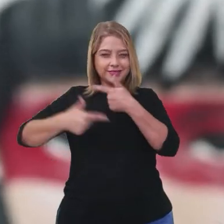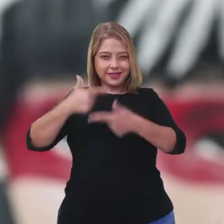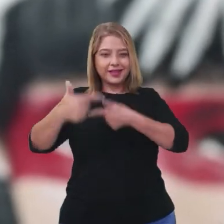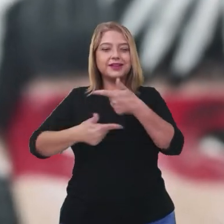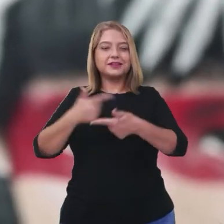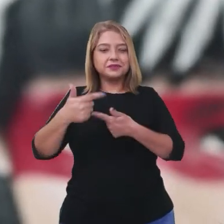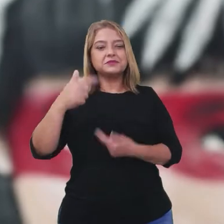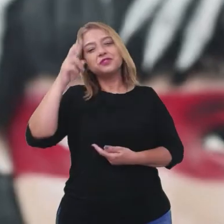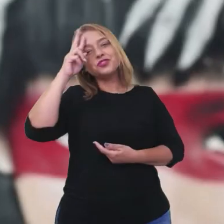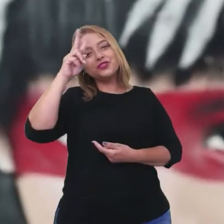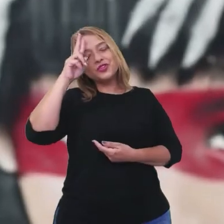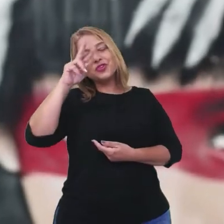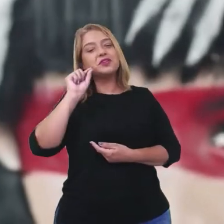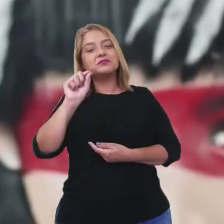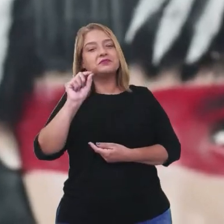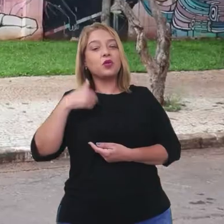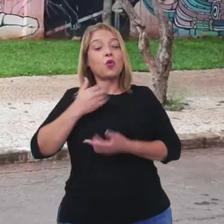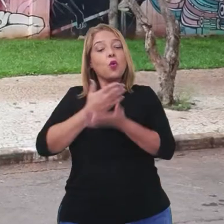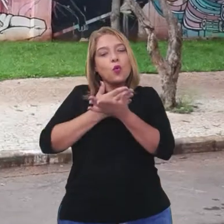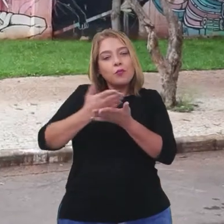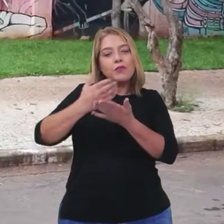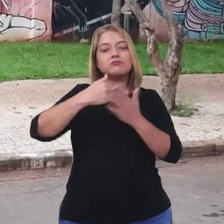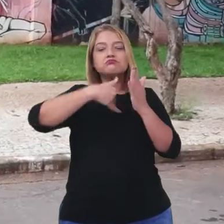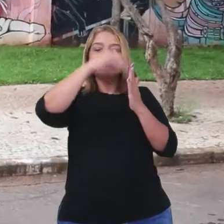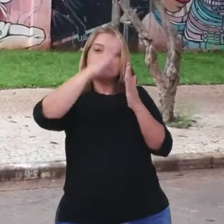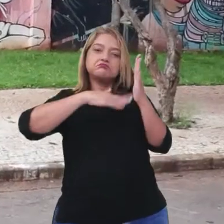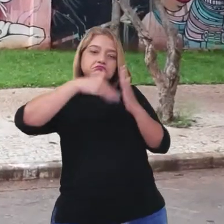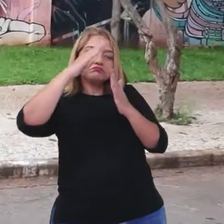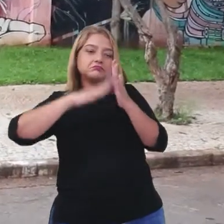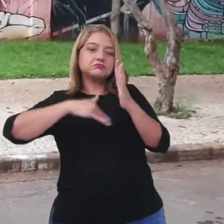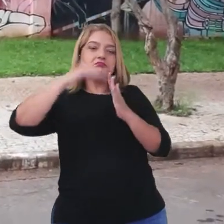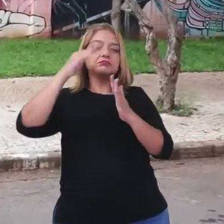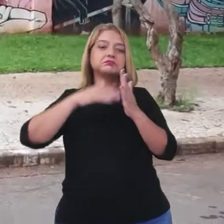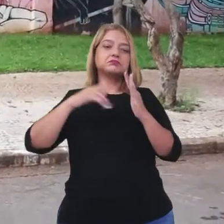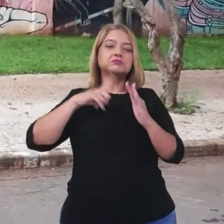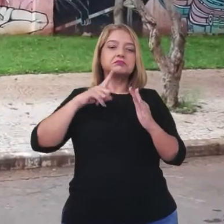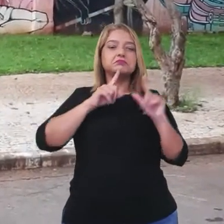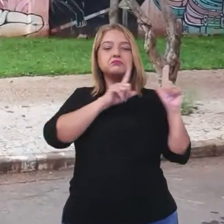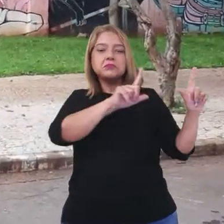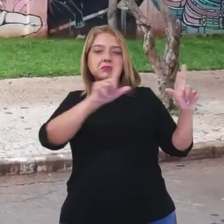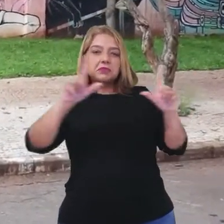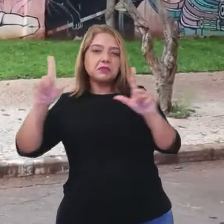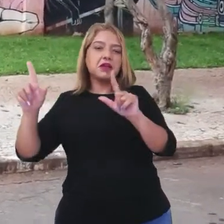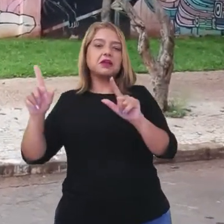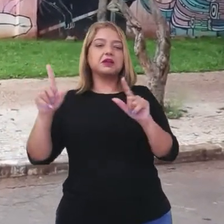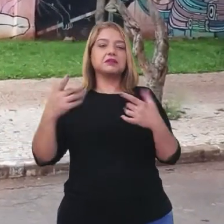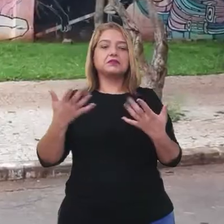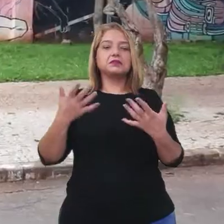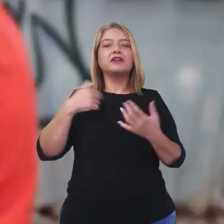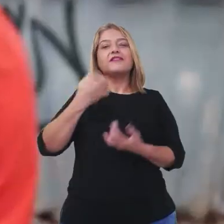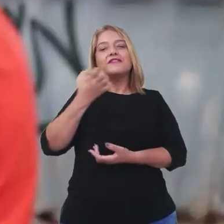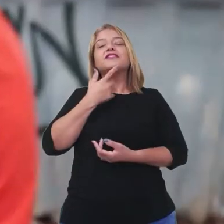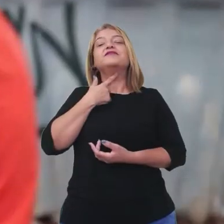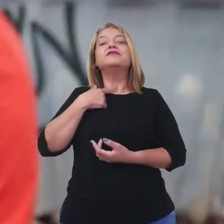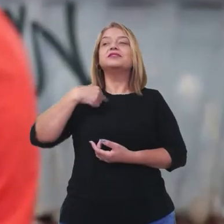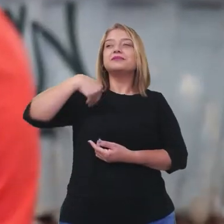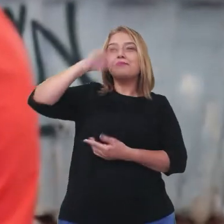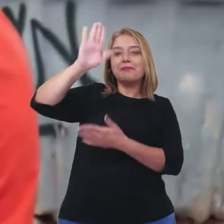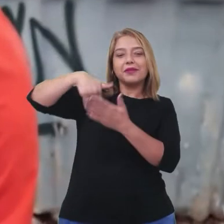A história é bem isso, comecei a pintar decorrente do meu filho, que queria pintar na rua, e eu